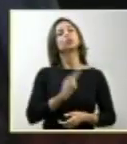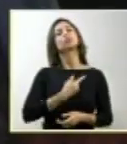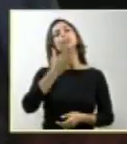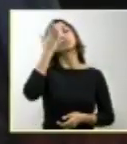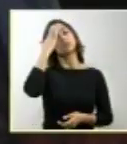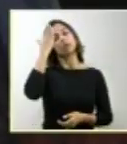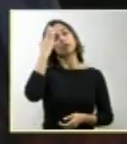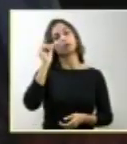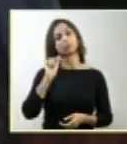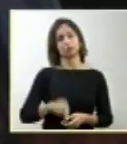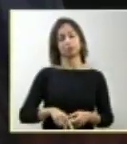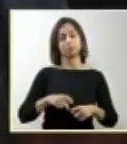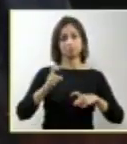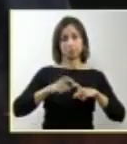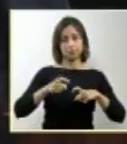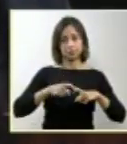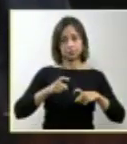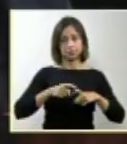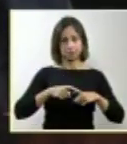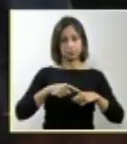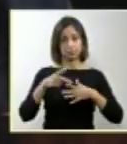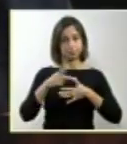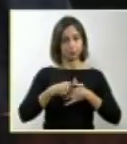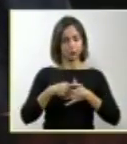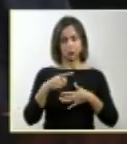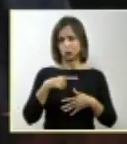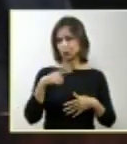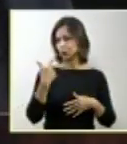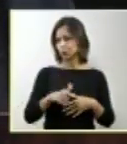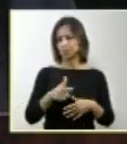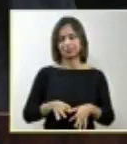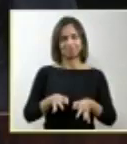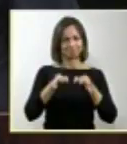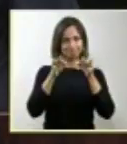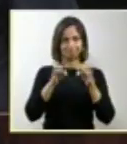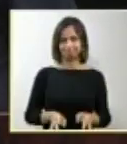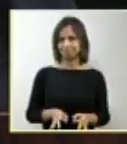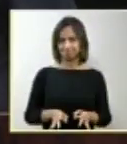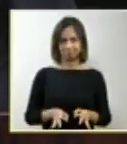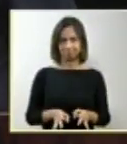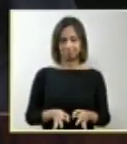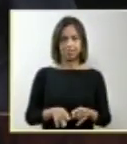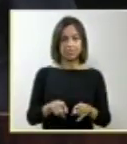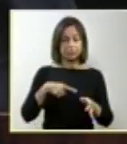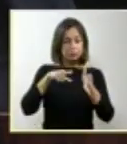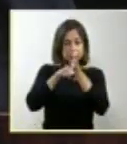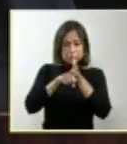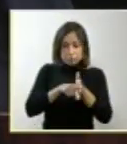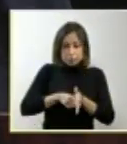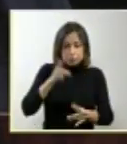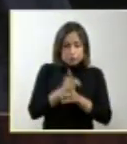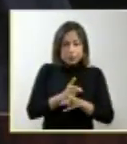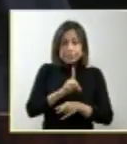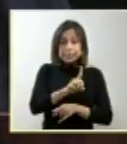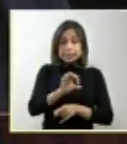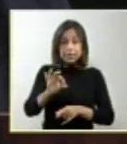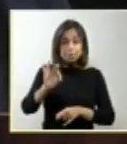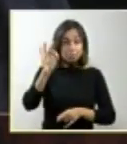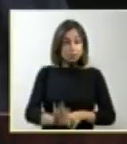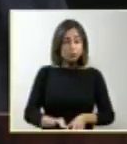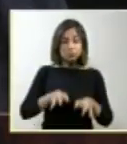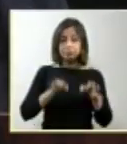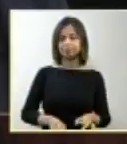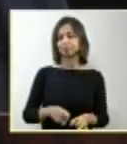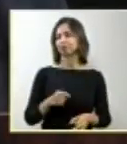não há certezas, nem diagnósticos absolutos. Quantas vezes nós nos